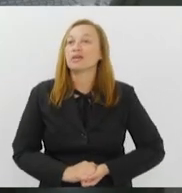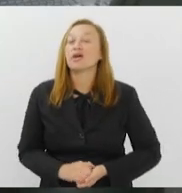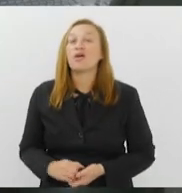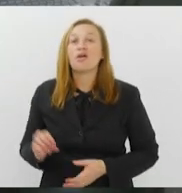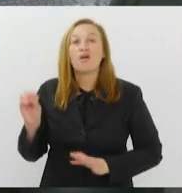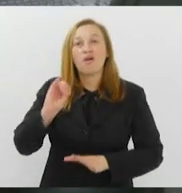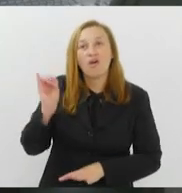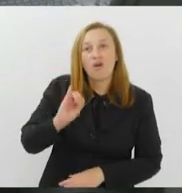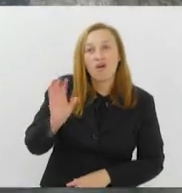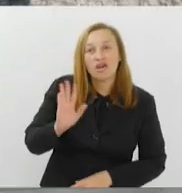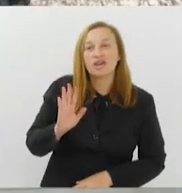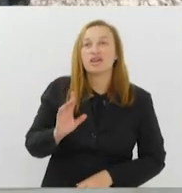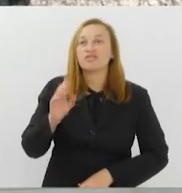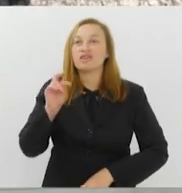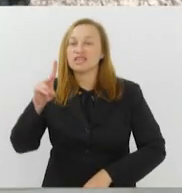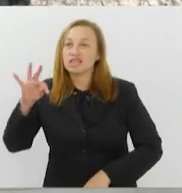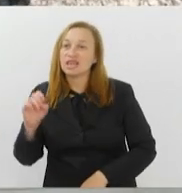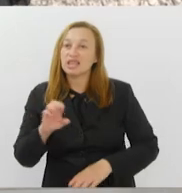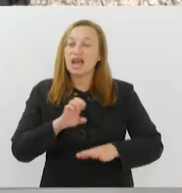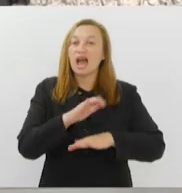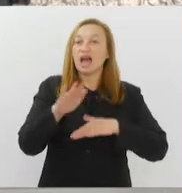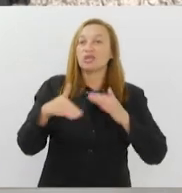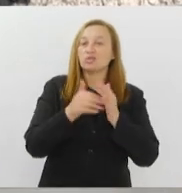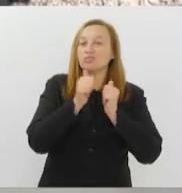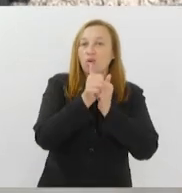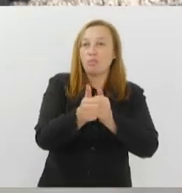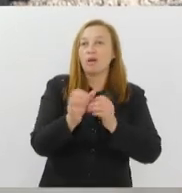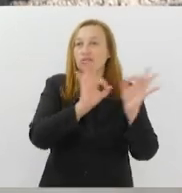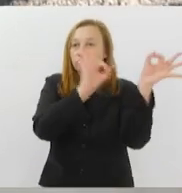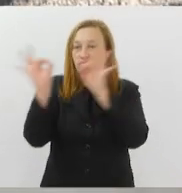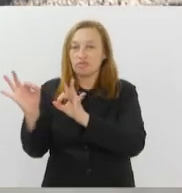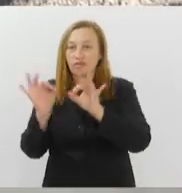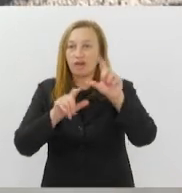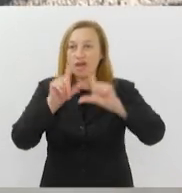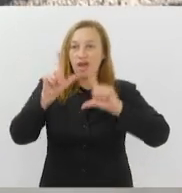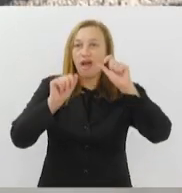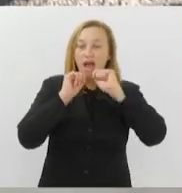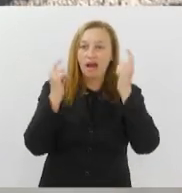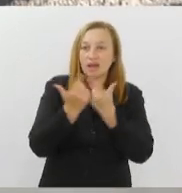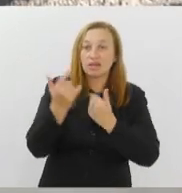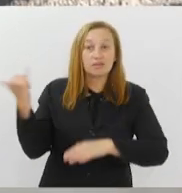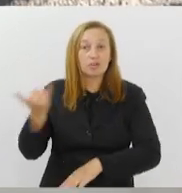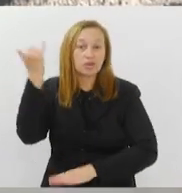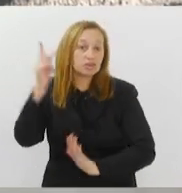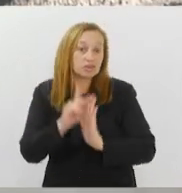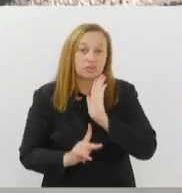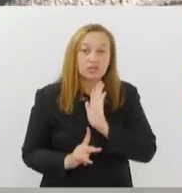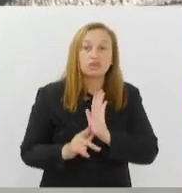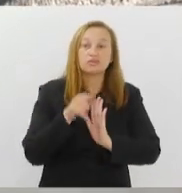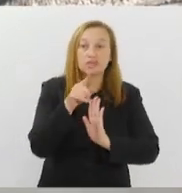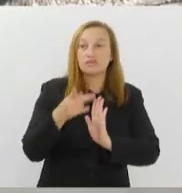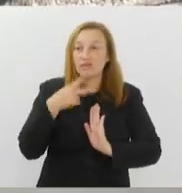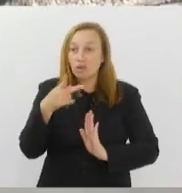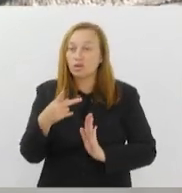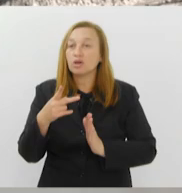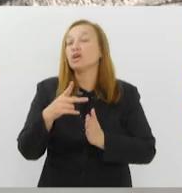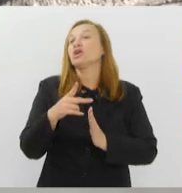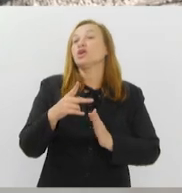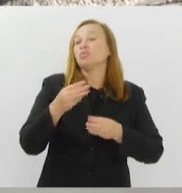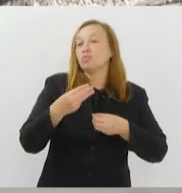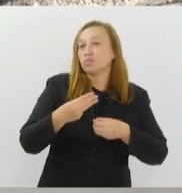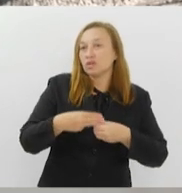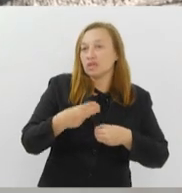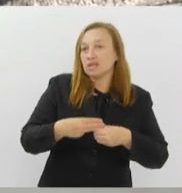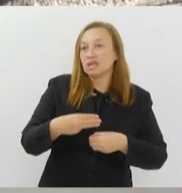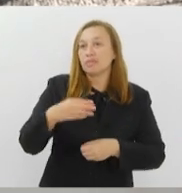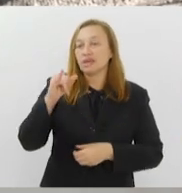Olá, Vicente! Bom dia para você, bom dia a todos que acompanham a TV, aliás, um projeto importantíssimo que atua aqui no Rio de Janeiro, como você disse, nos municípios de Itaguaí